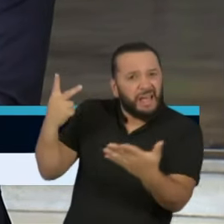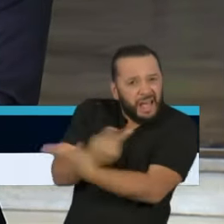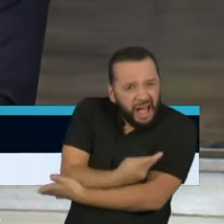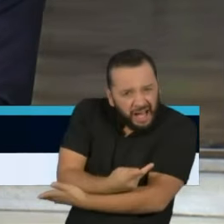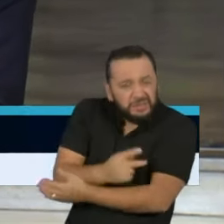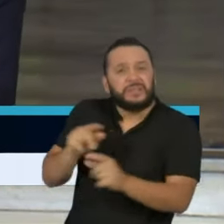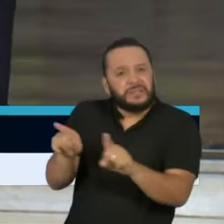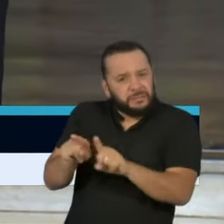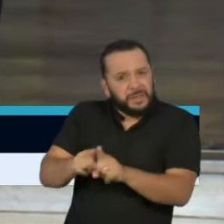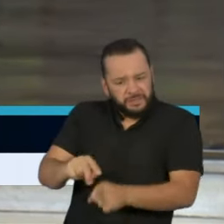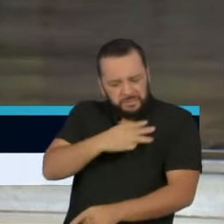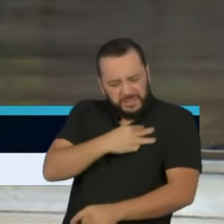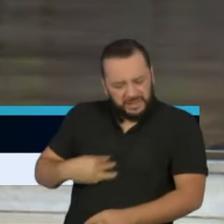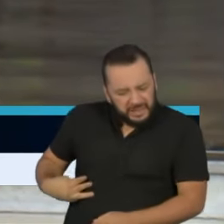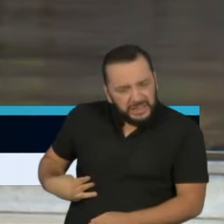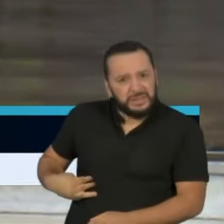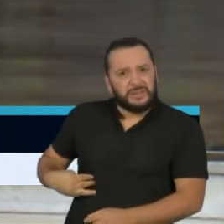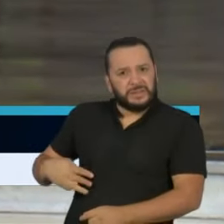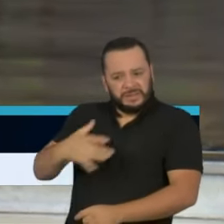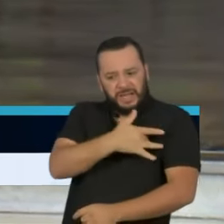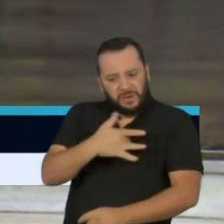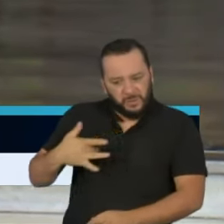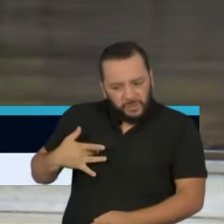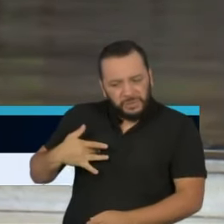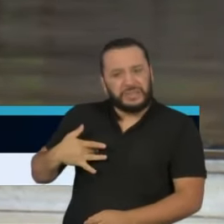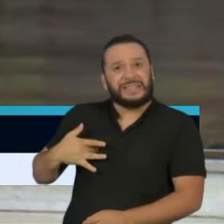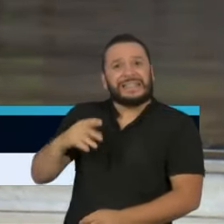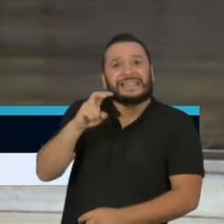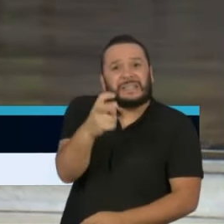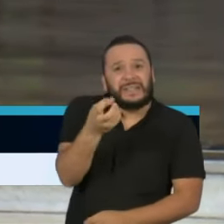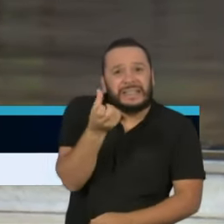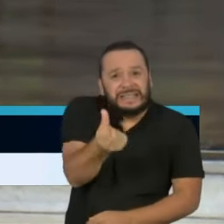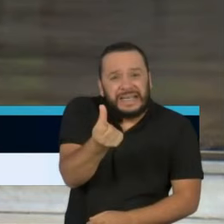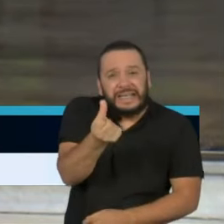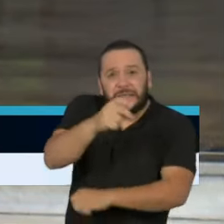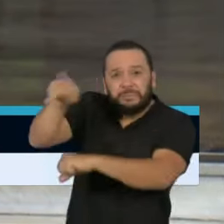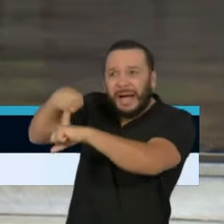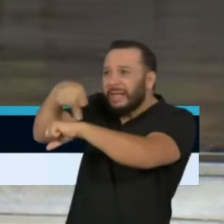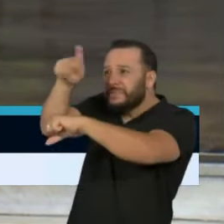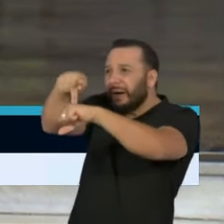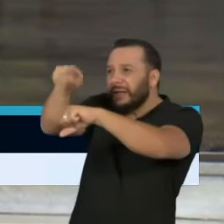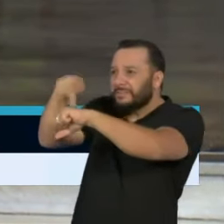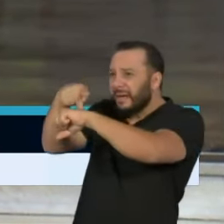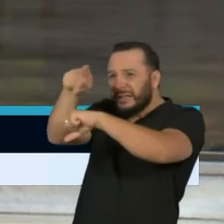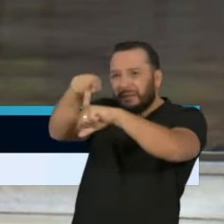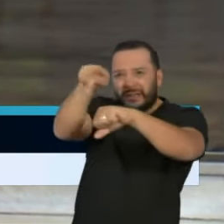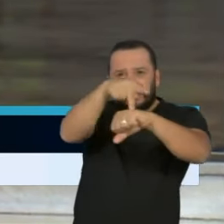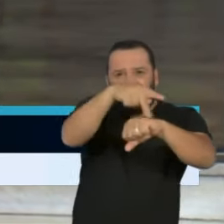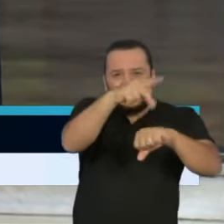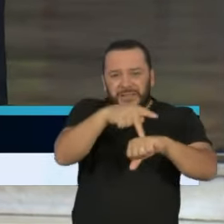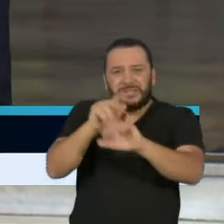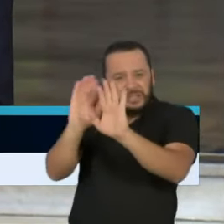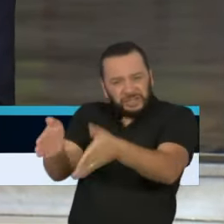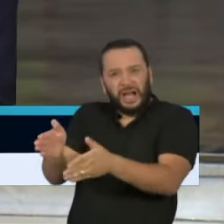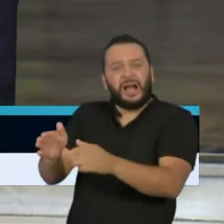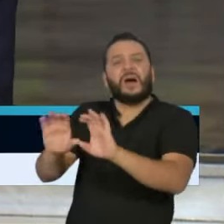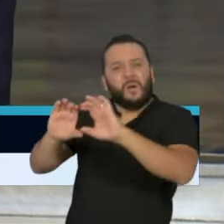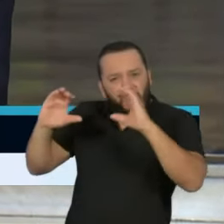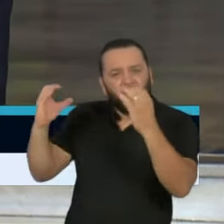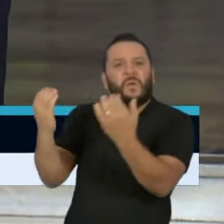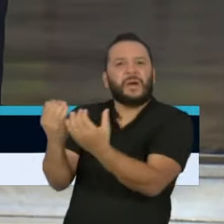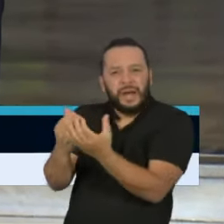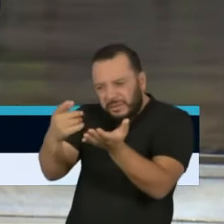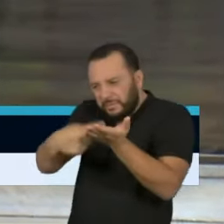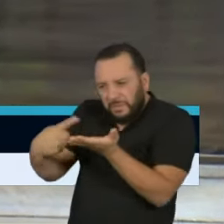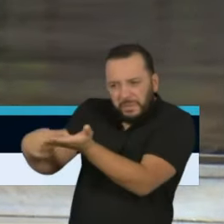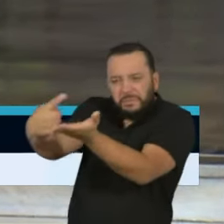secretários de saúde de 56 países do mundo, que recentemente fizeram uma conferência com o diretor-geral